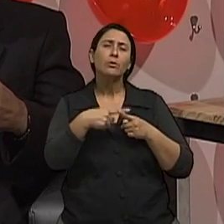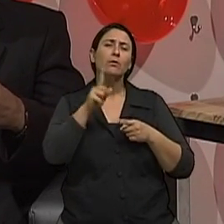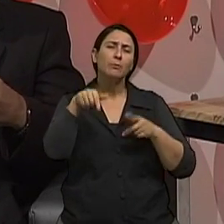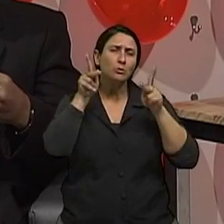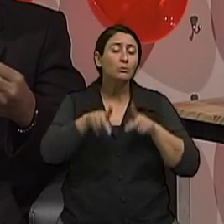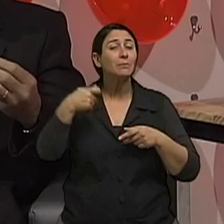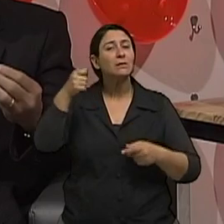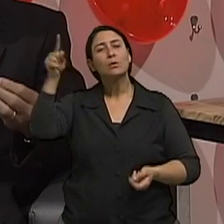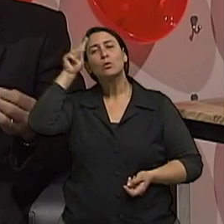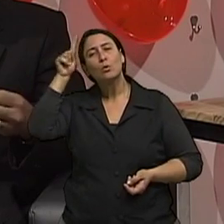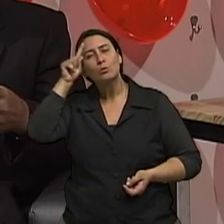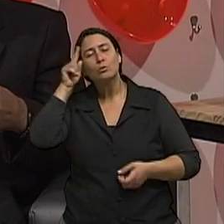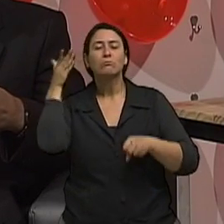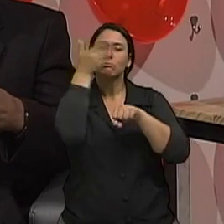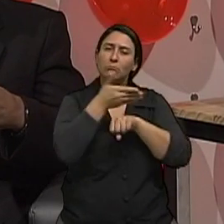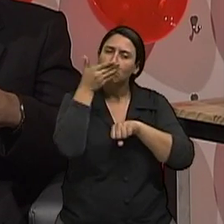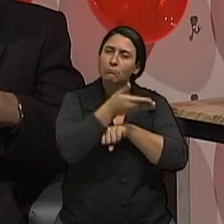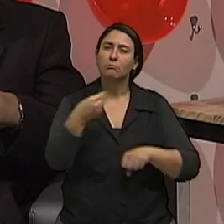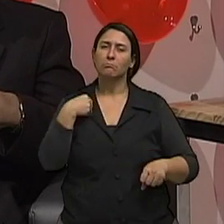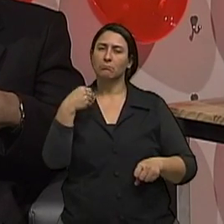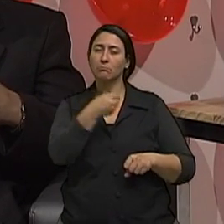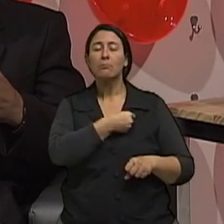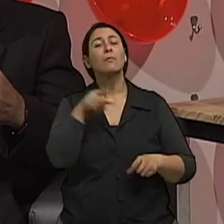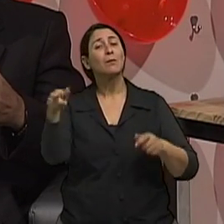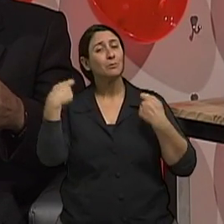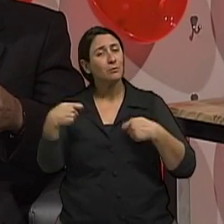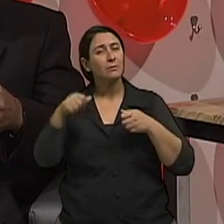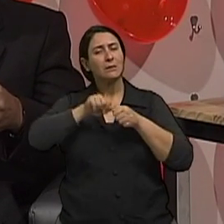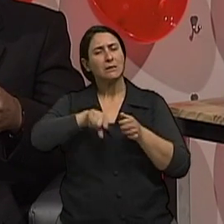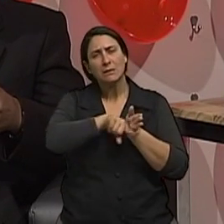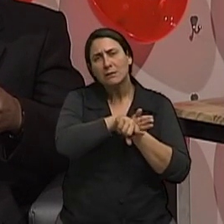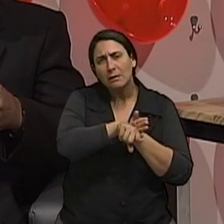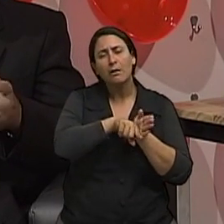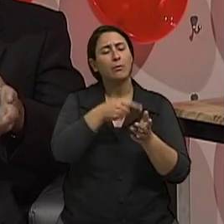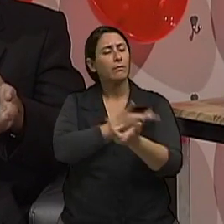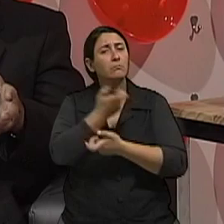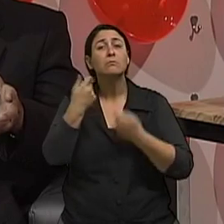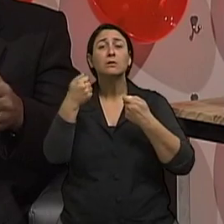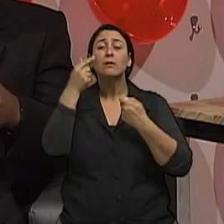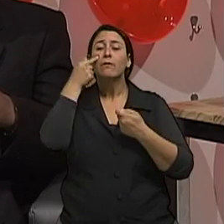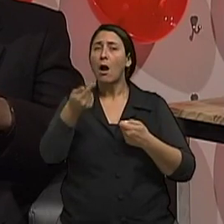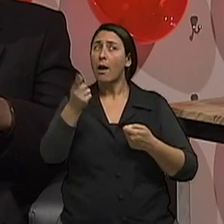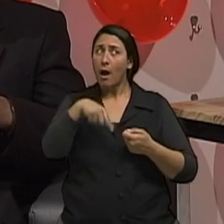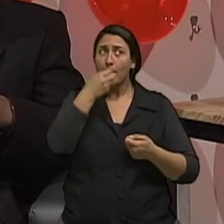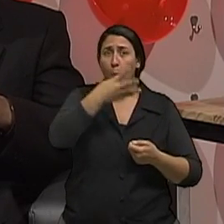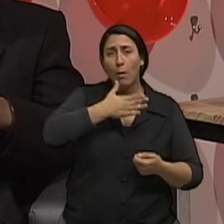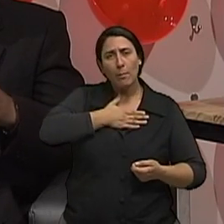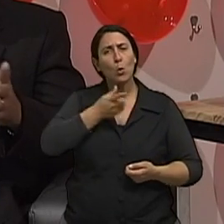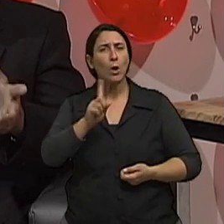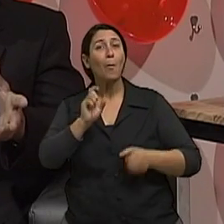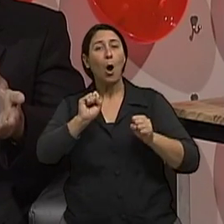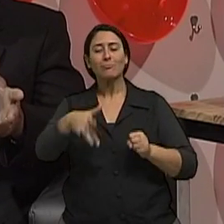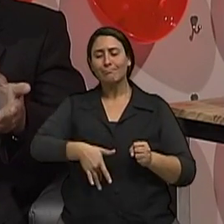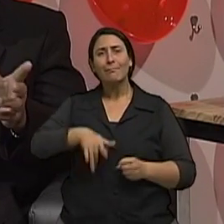seu médico, o médico vai pedir exames, vai ver se aquela dose, eventualmente, já pode estar sendo tóxica para o seu fígado, que para a maioria das pessoas pode